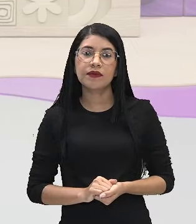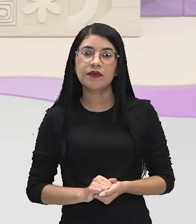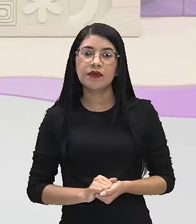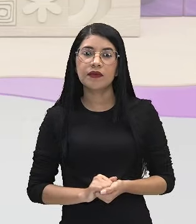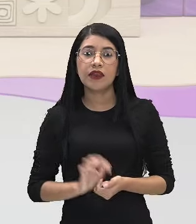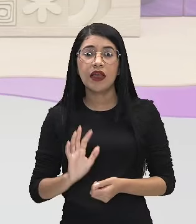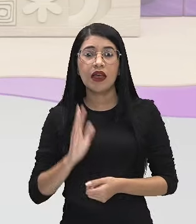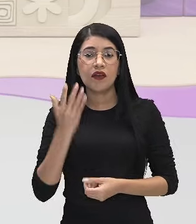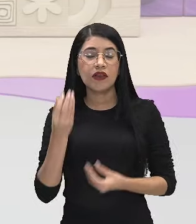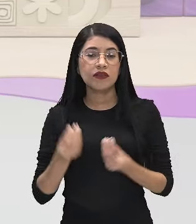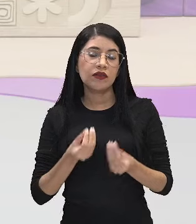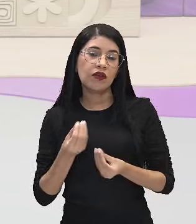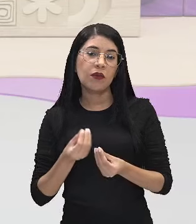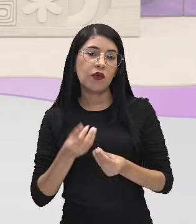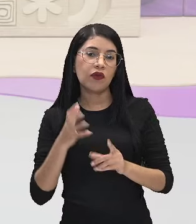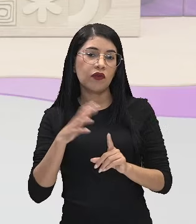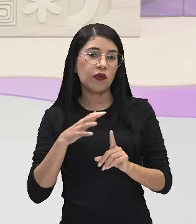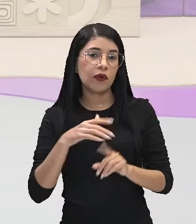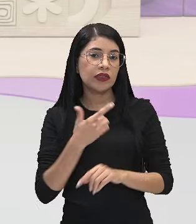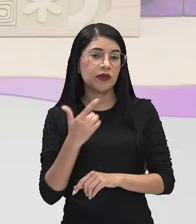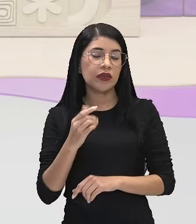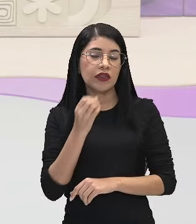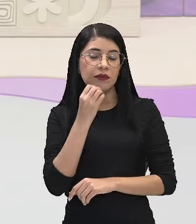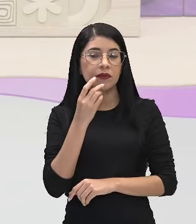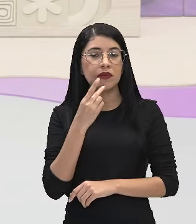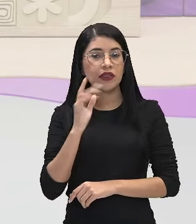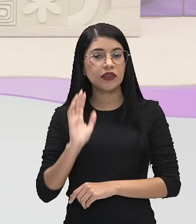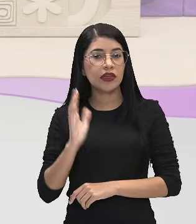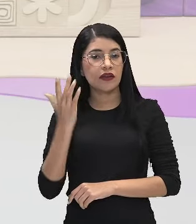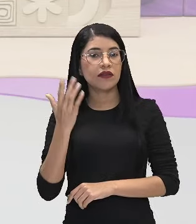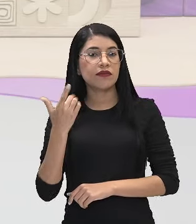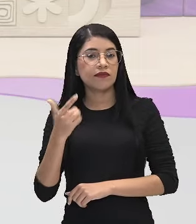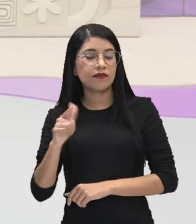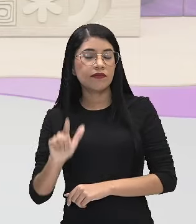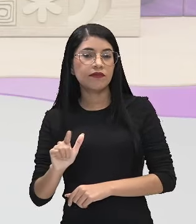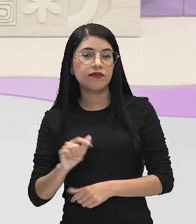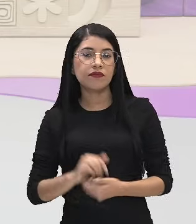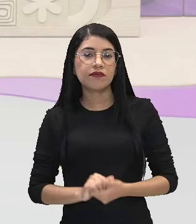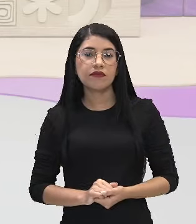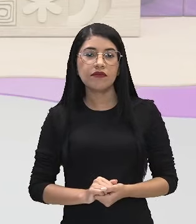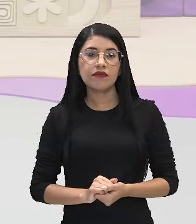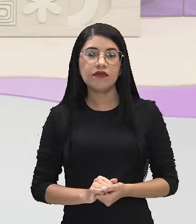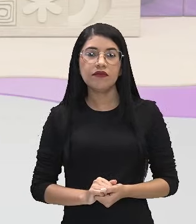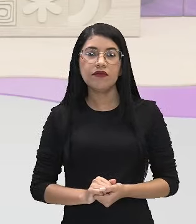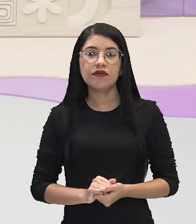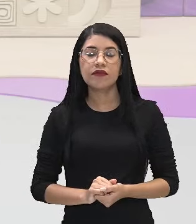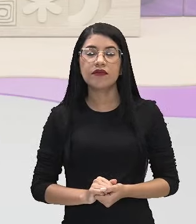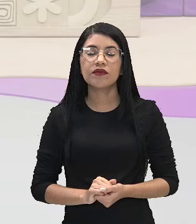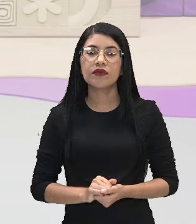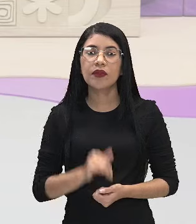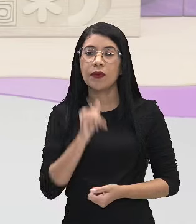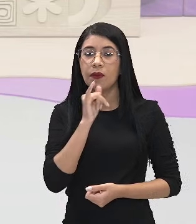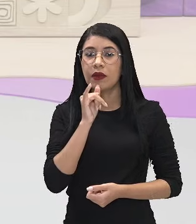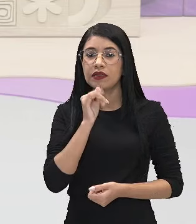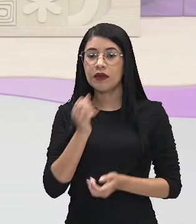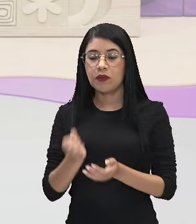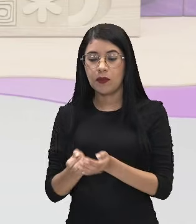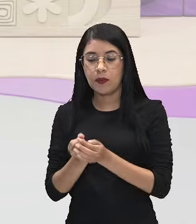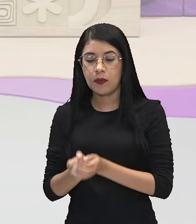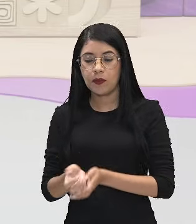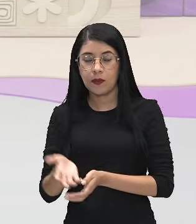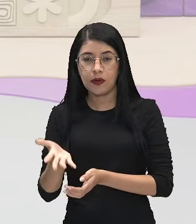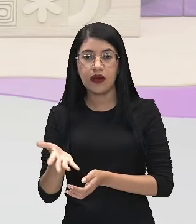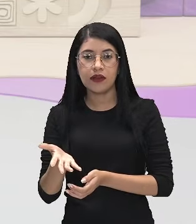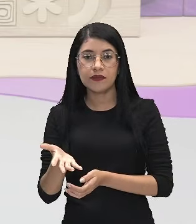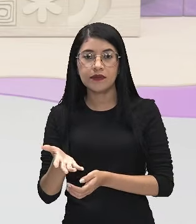um evento não influencia na probabilidade de outro evento ocorrer. Aí, a gente vai ver um exemplo agora, olha só. Ao lançar um dado e